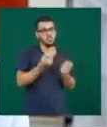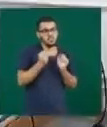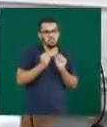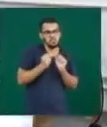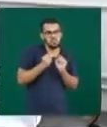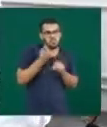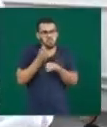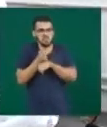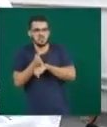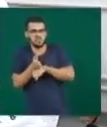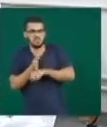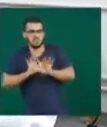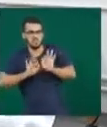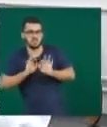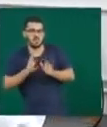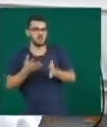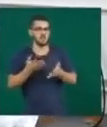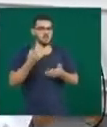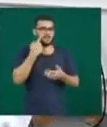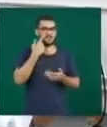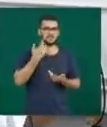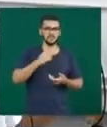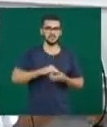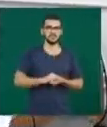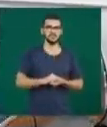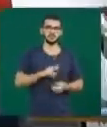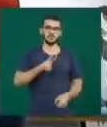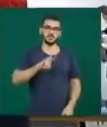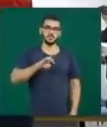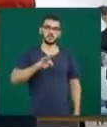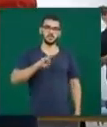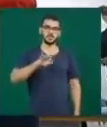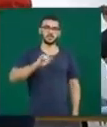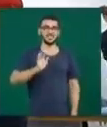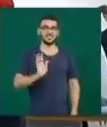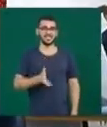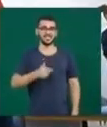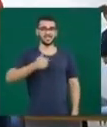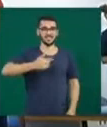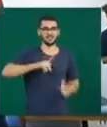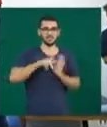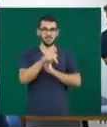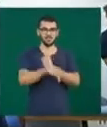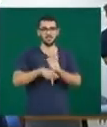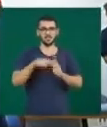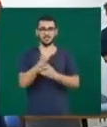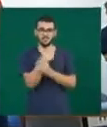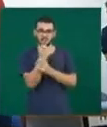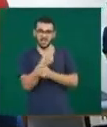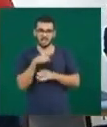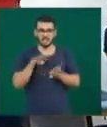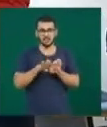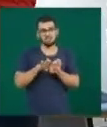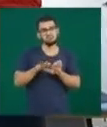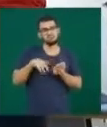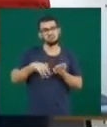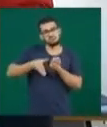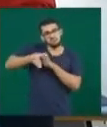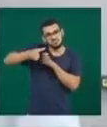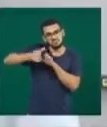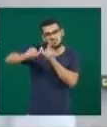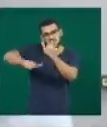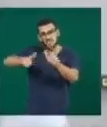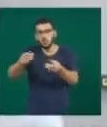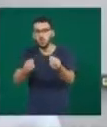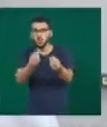projeto. Vitória está no sétimo período de fisioterapia e é uma das alunas que orientam as pacientes no momento dos exercícios.